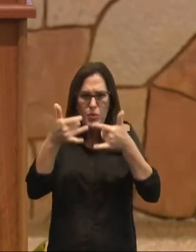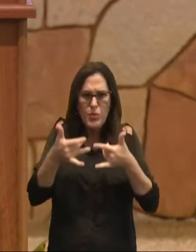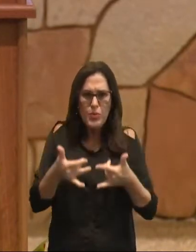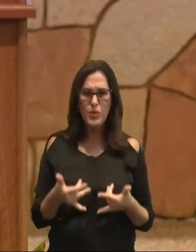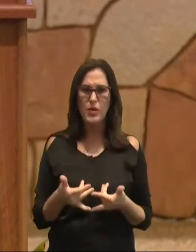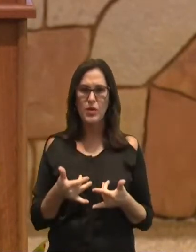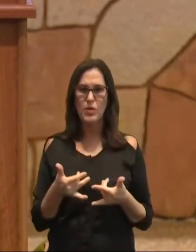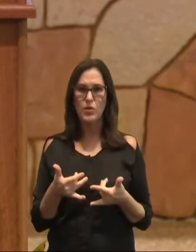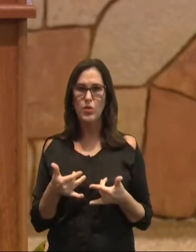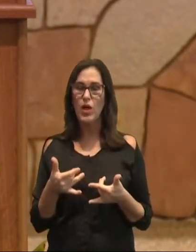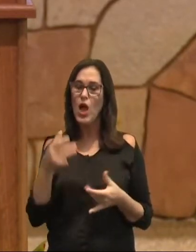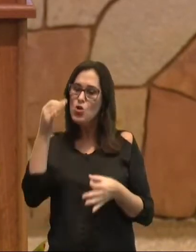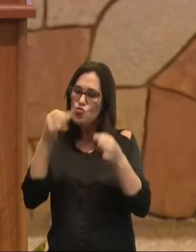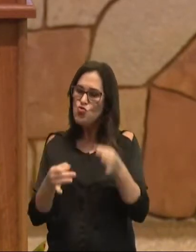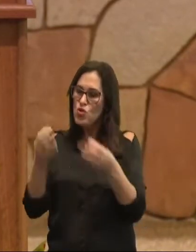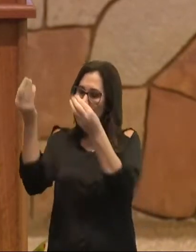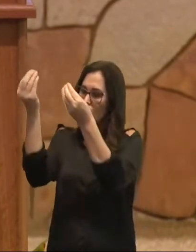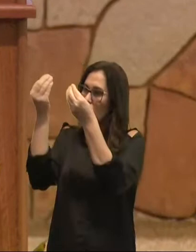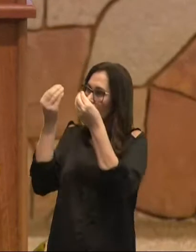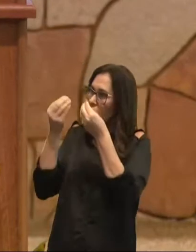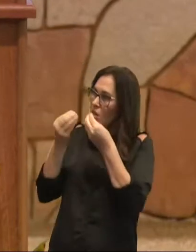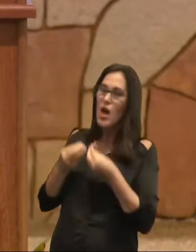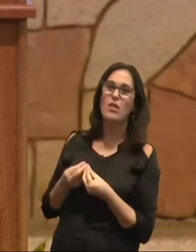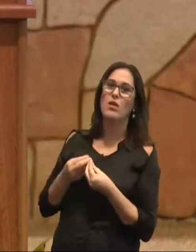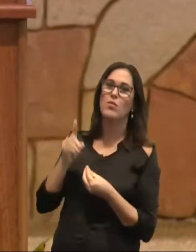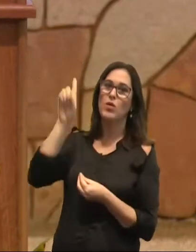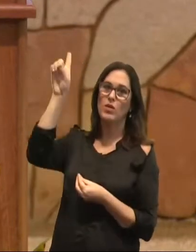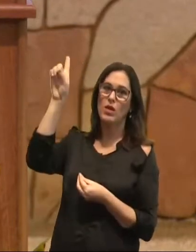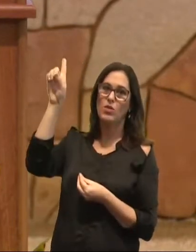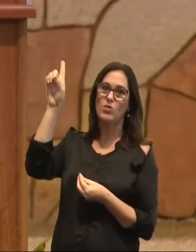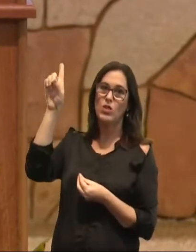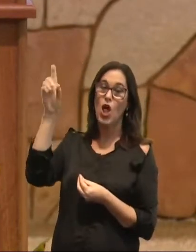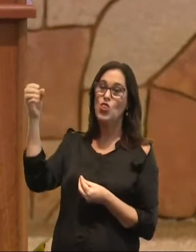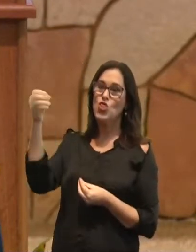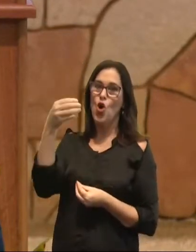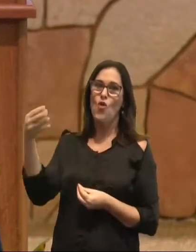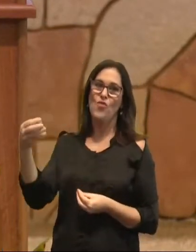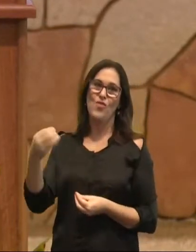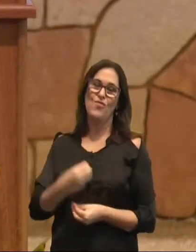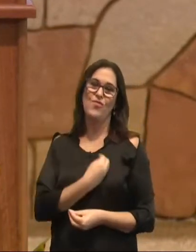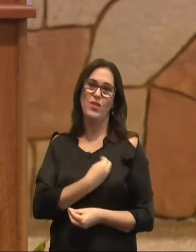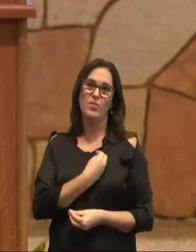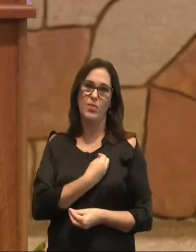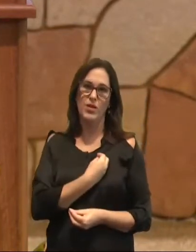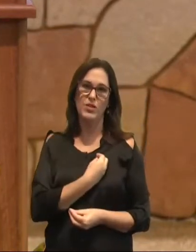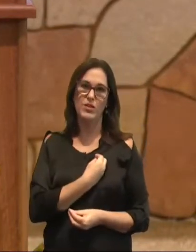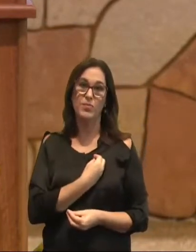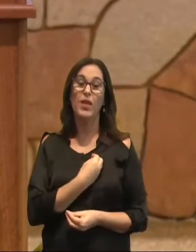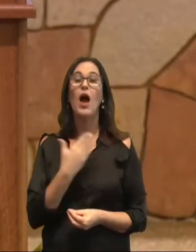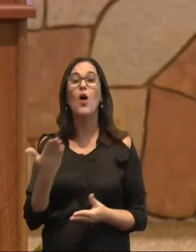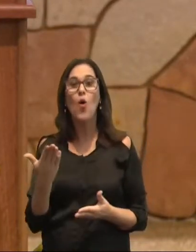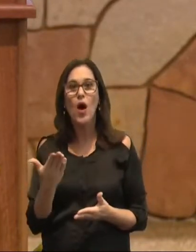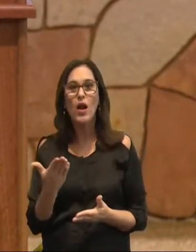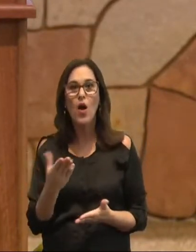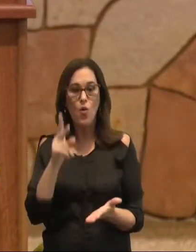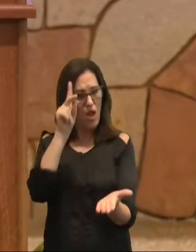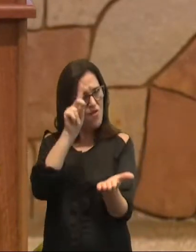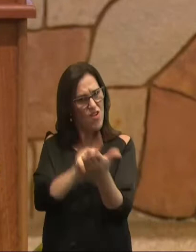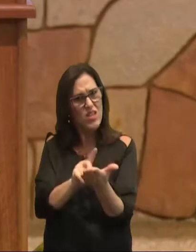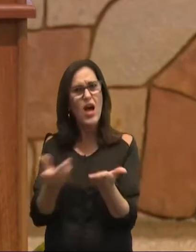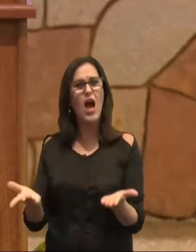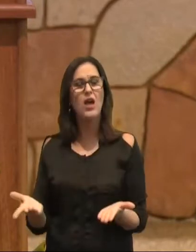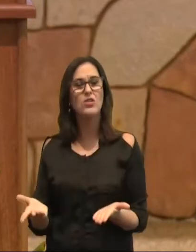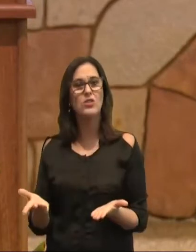é a justificação, e da nossa nova posição, em Cristo, temos as implicações, práticas, agora no